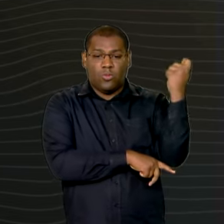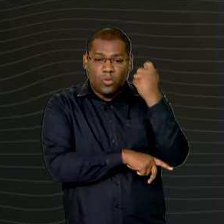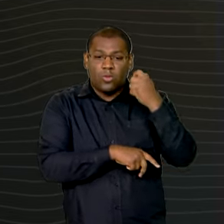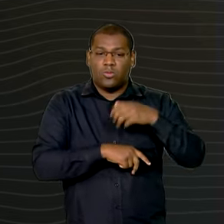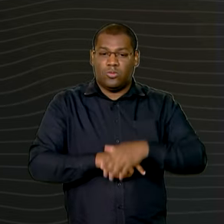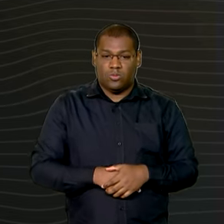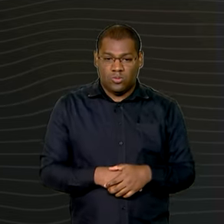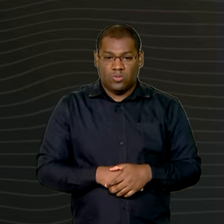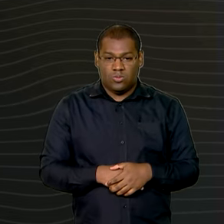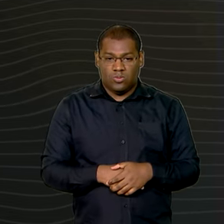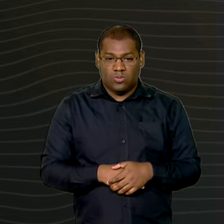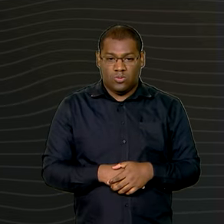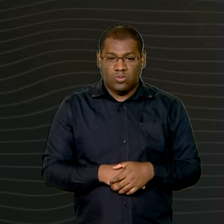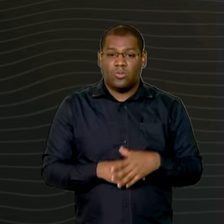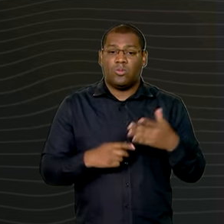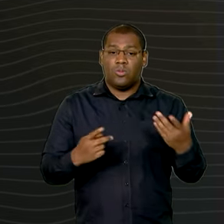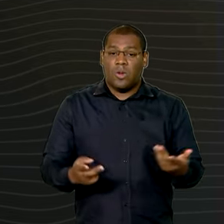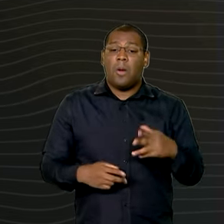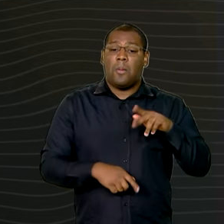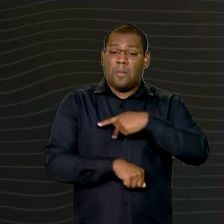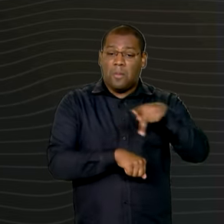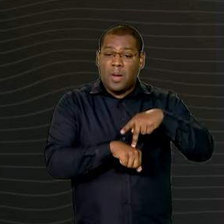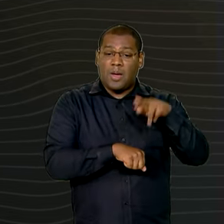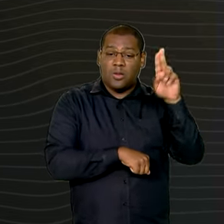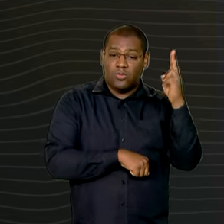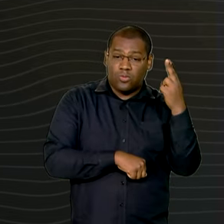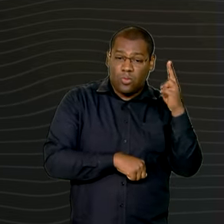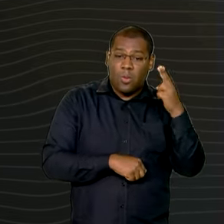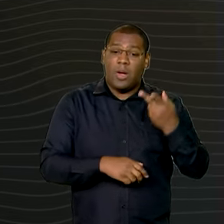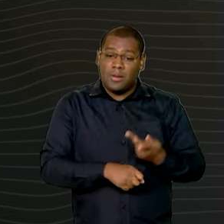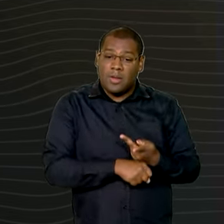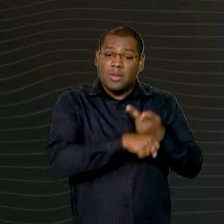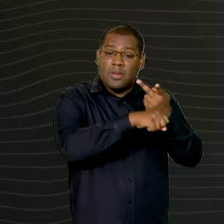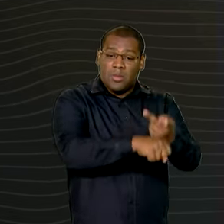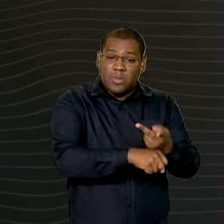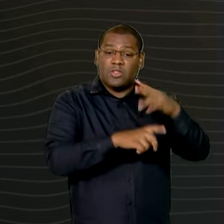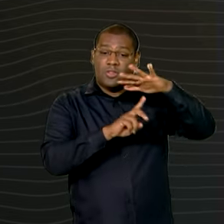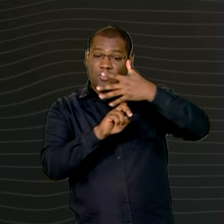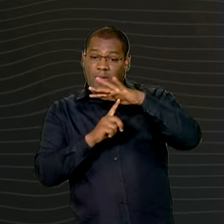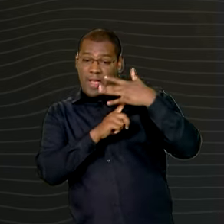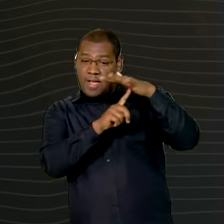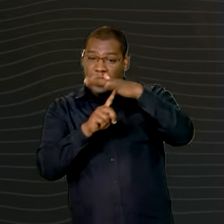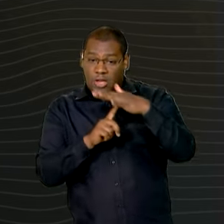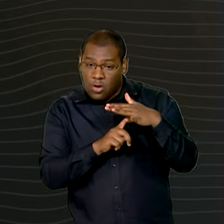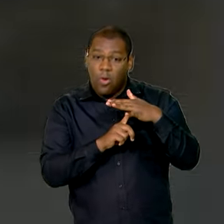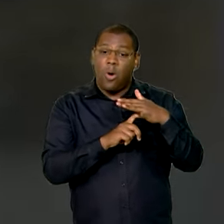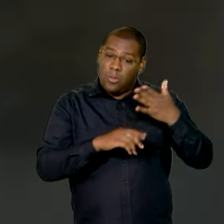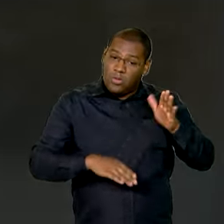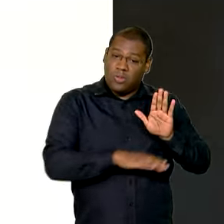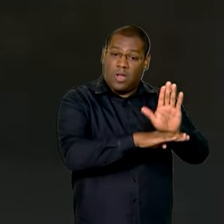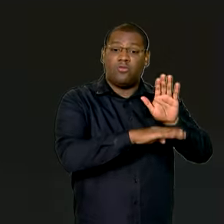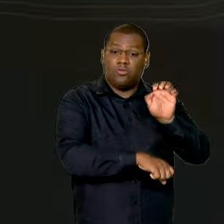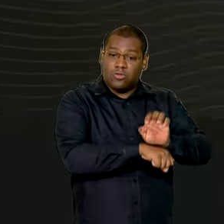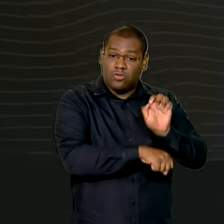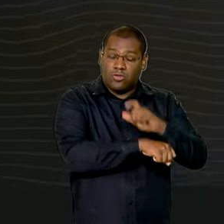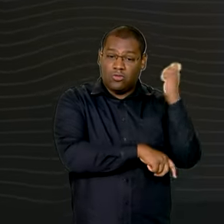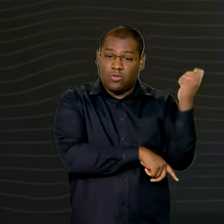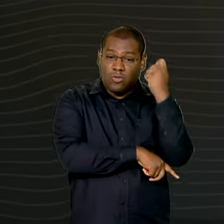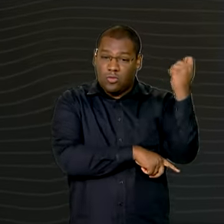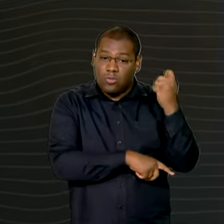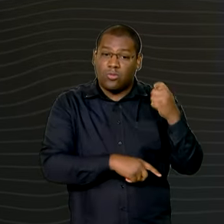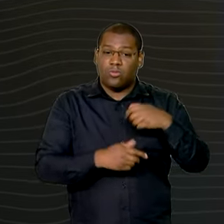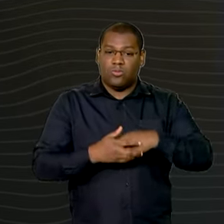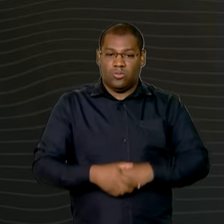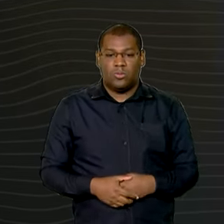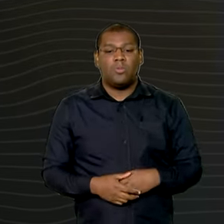emprestado pelo país amigo está em operação no estado e o Brasil é grato ao Uruguai pela ajuda já o ministro da